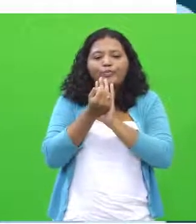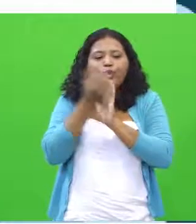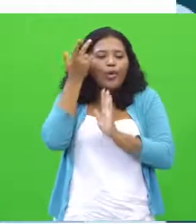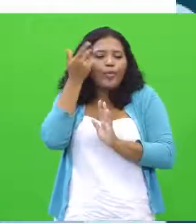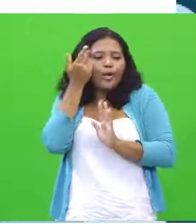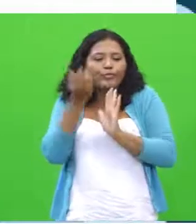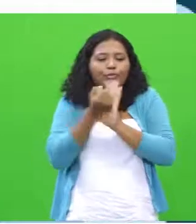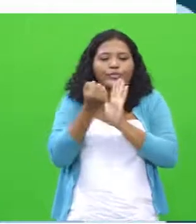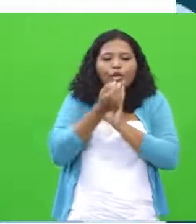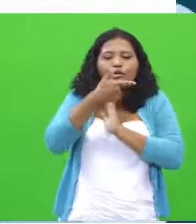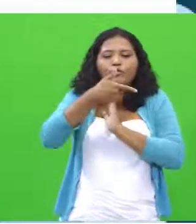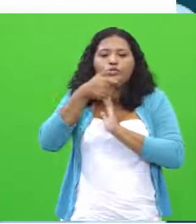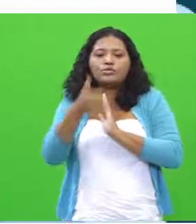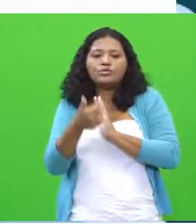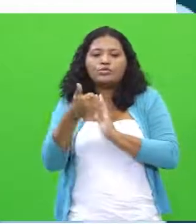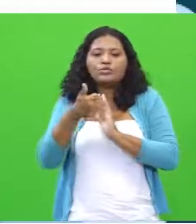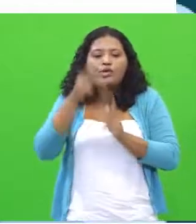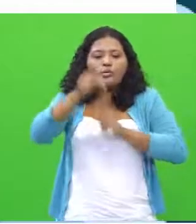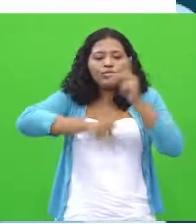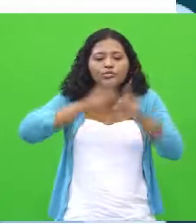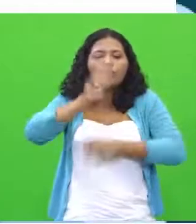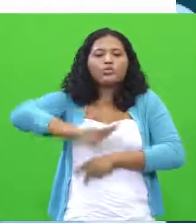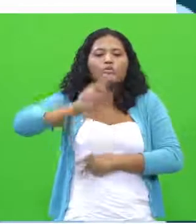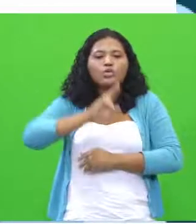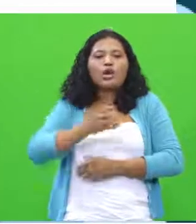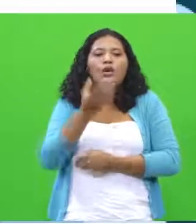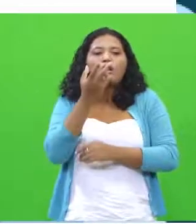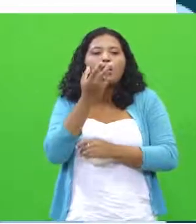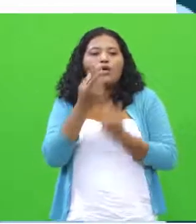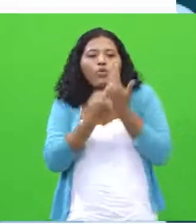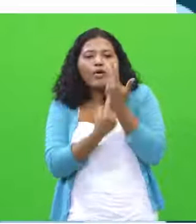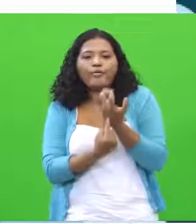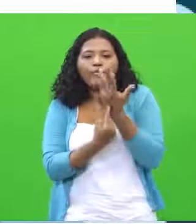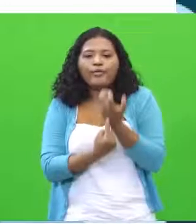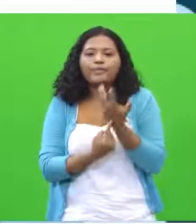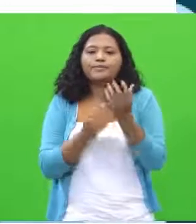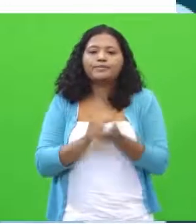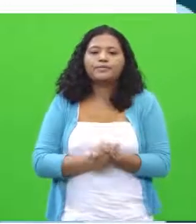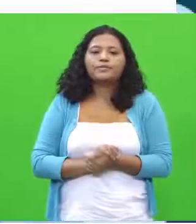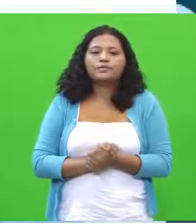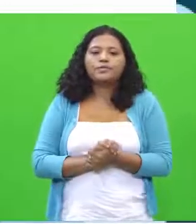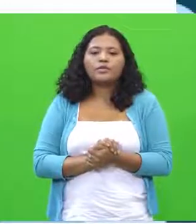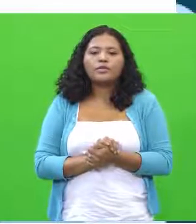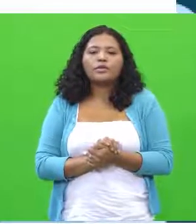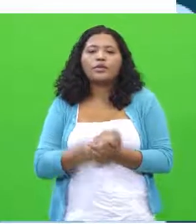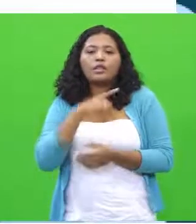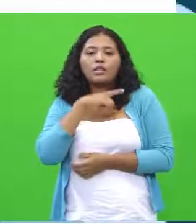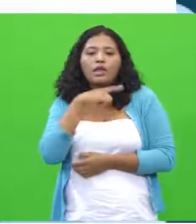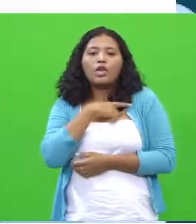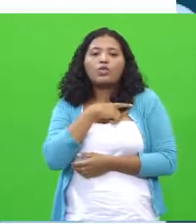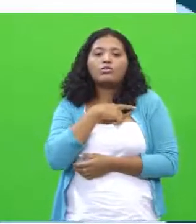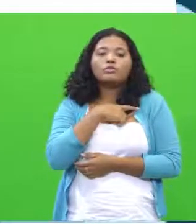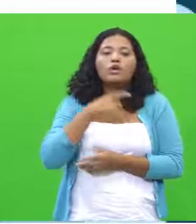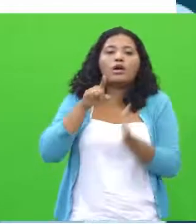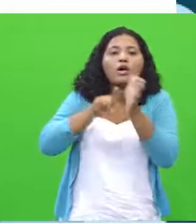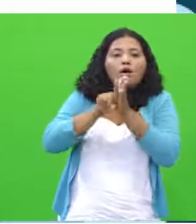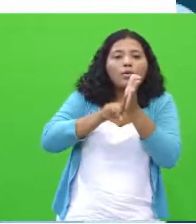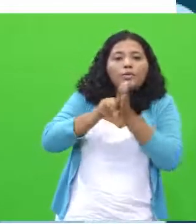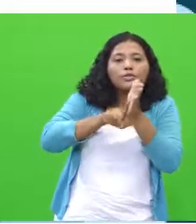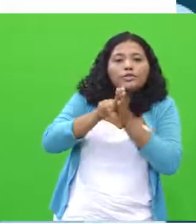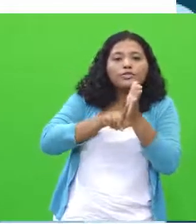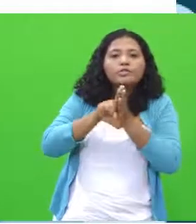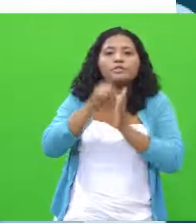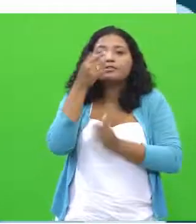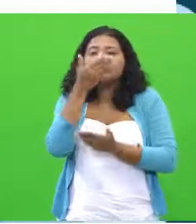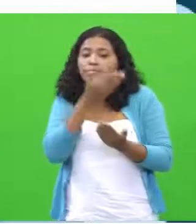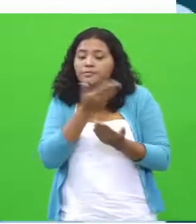Nós temos aí, para destacar, nós temos a própria pesquisa, é uma pesquisa